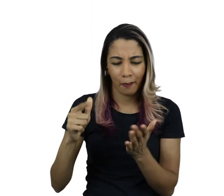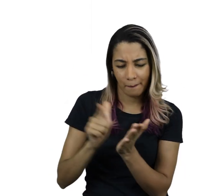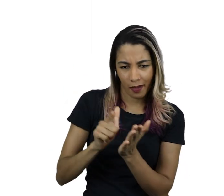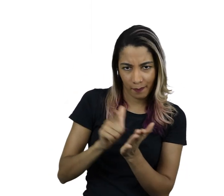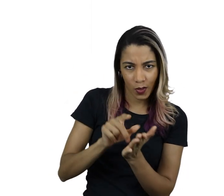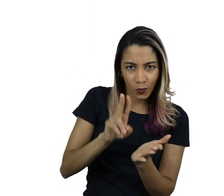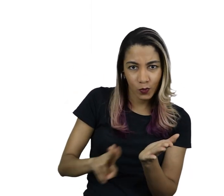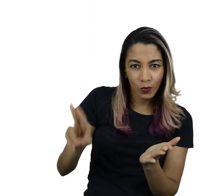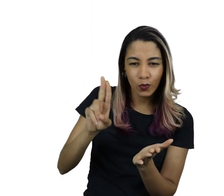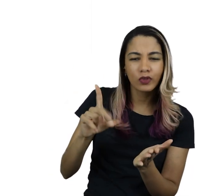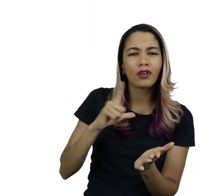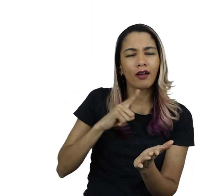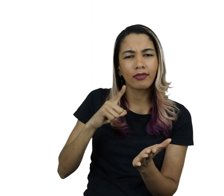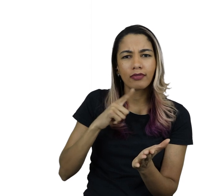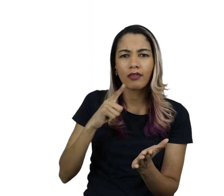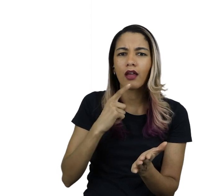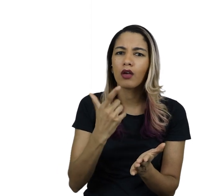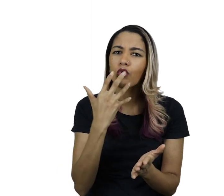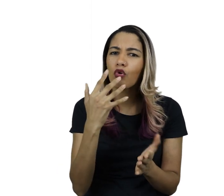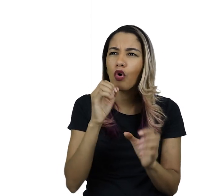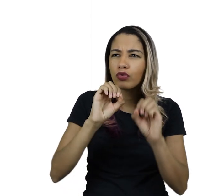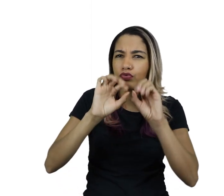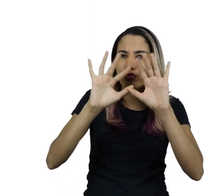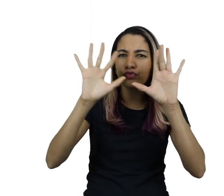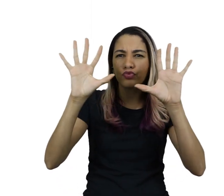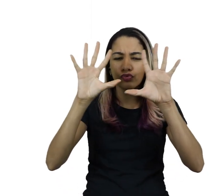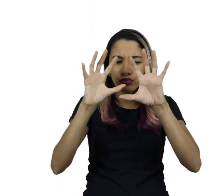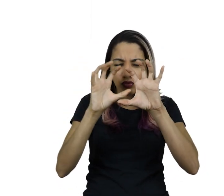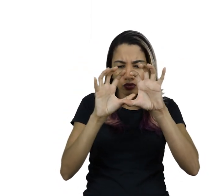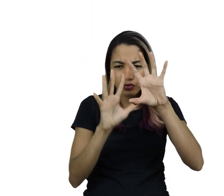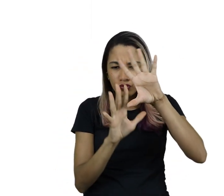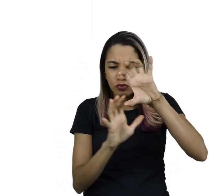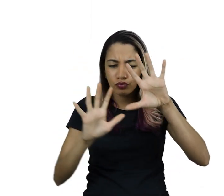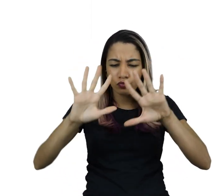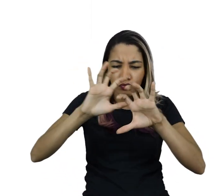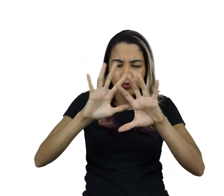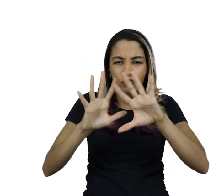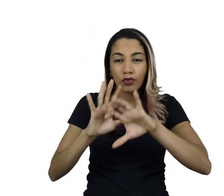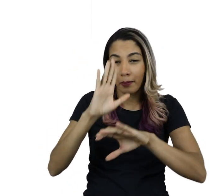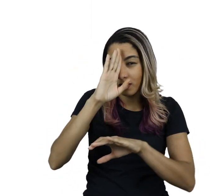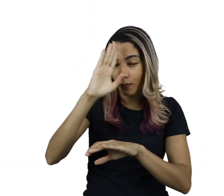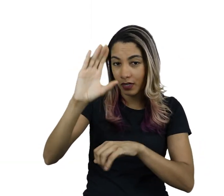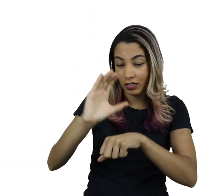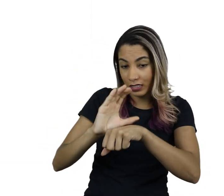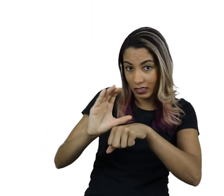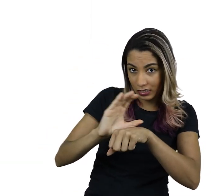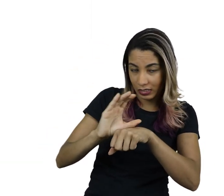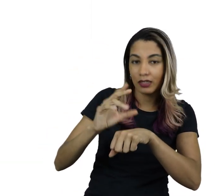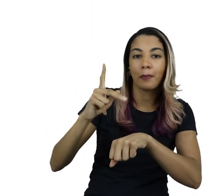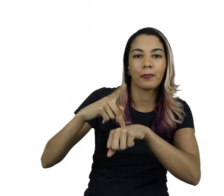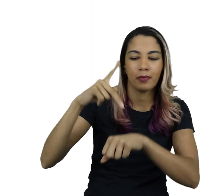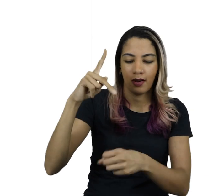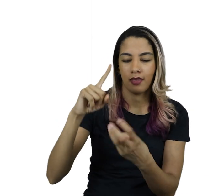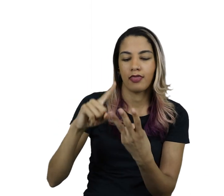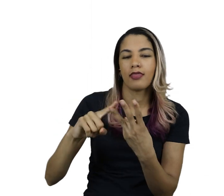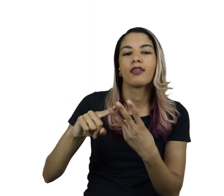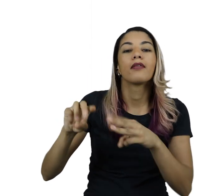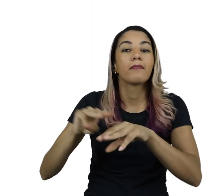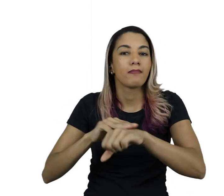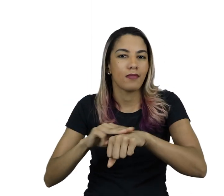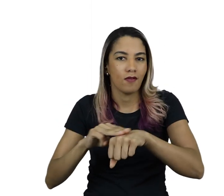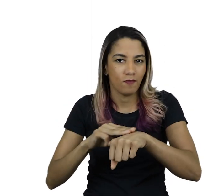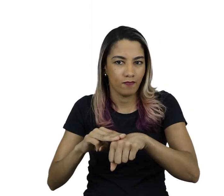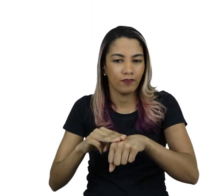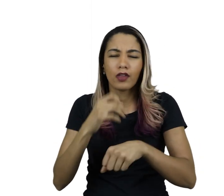plástico que foi utilizado cria diferentes tons, principalmente de cores entre cinza, prata e